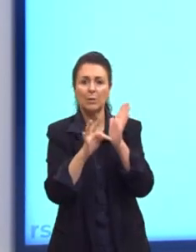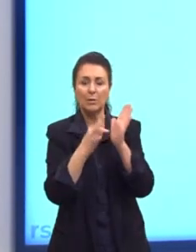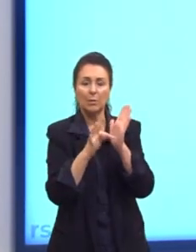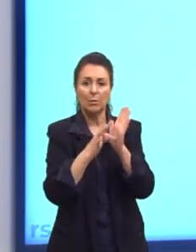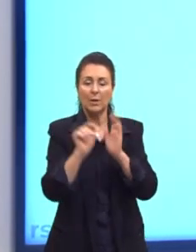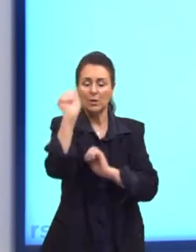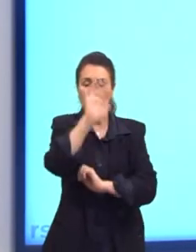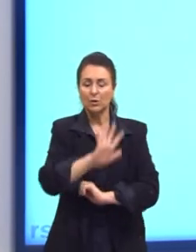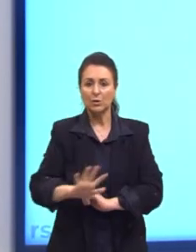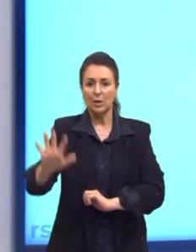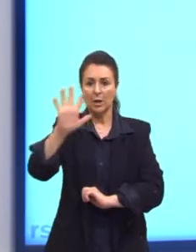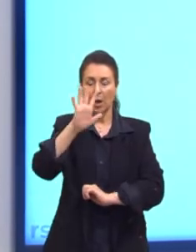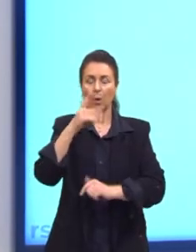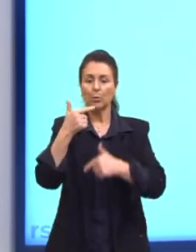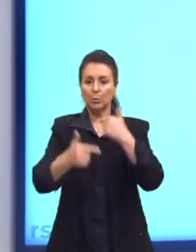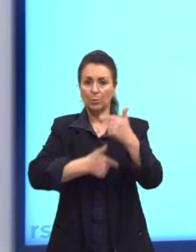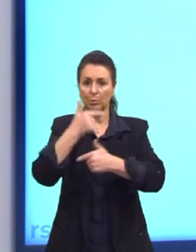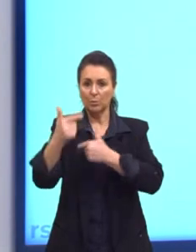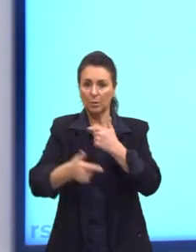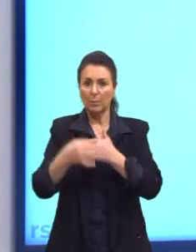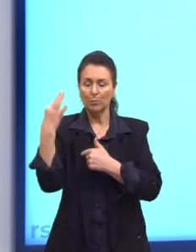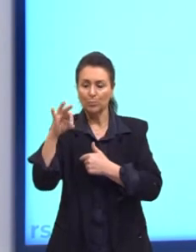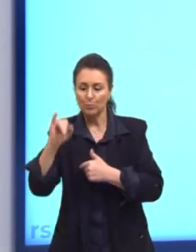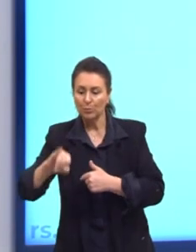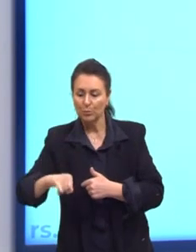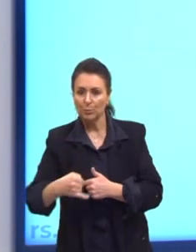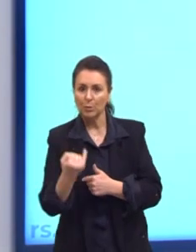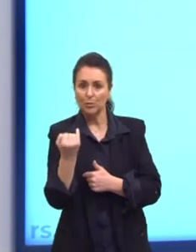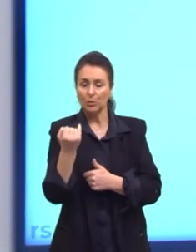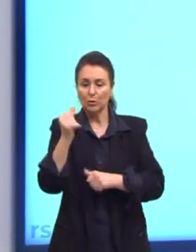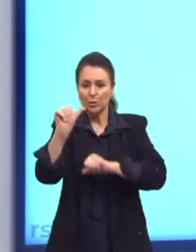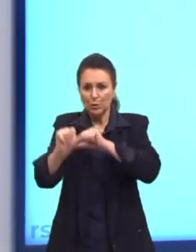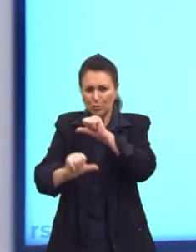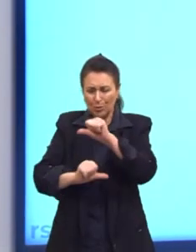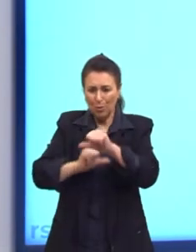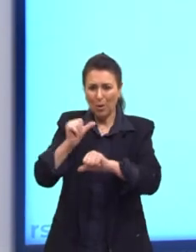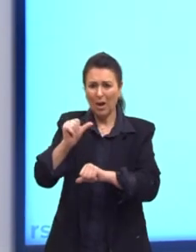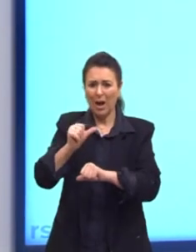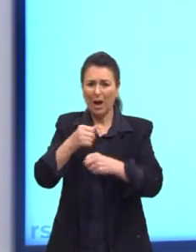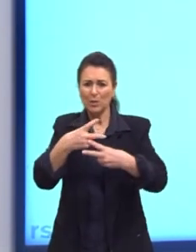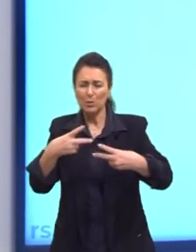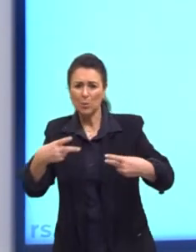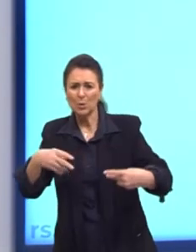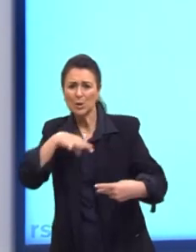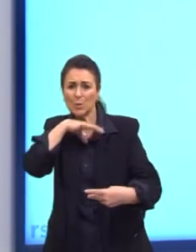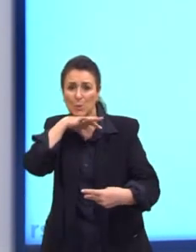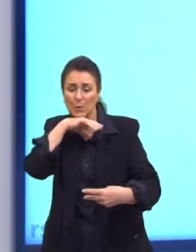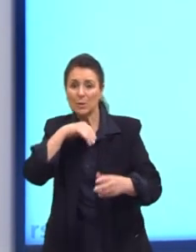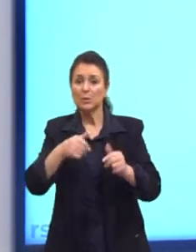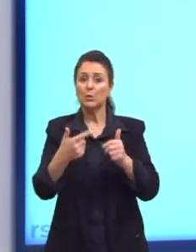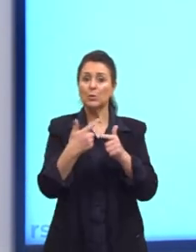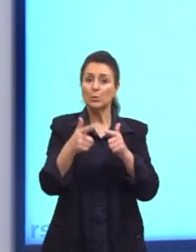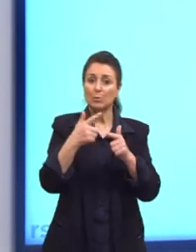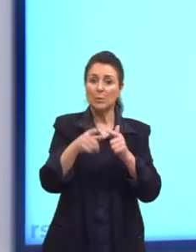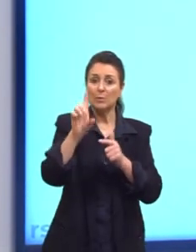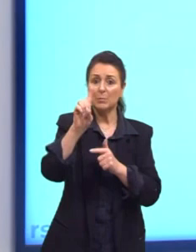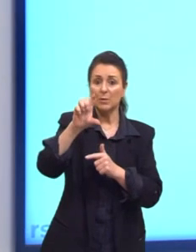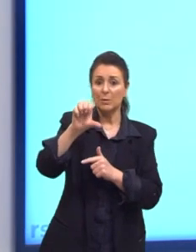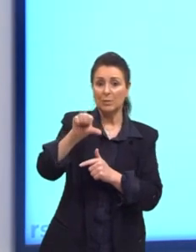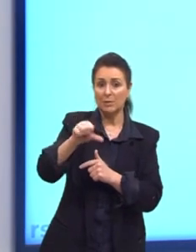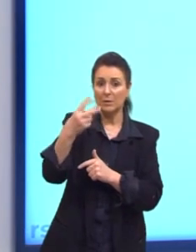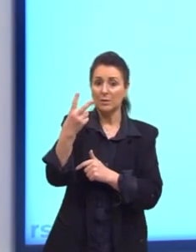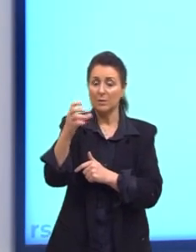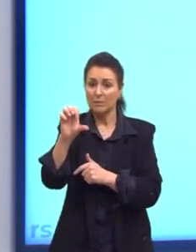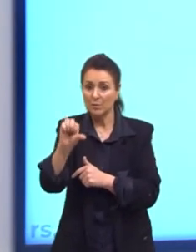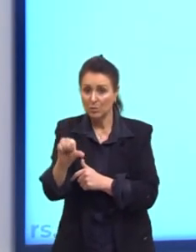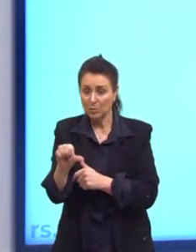Juro e da Moeda, com o intuito de reverter os efeitos nefastos da crise econômica de 1929, ao refletir sobre o